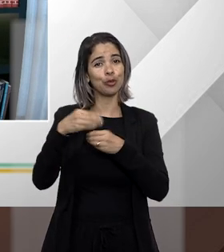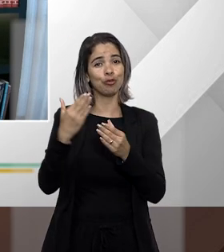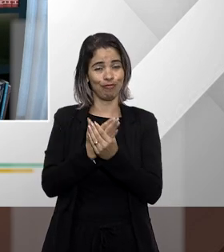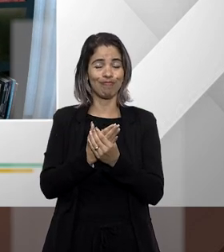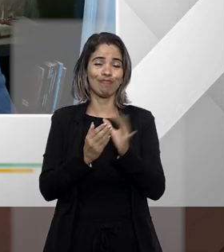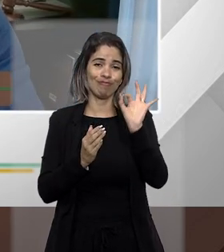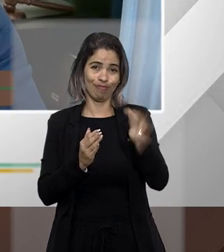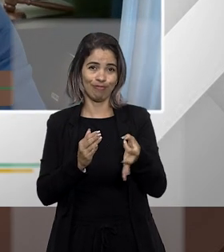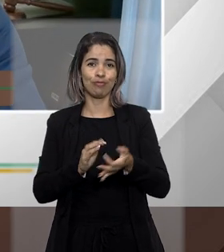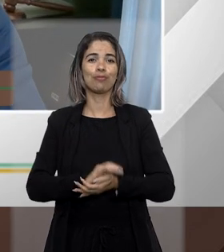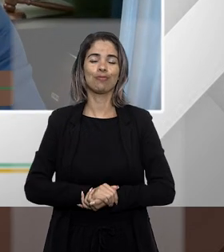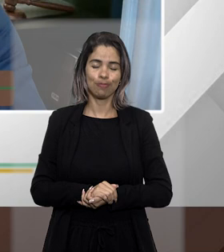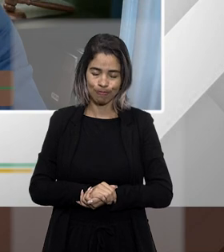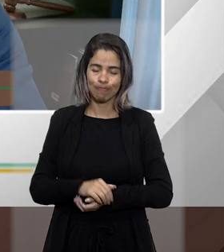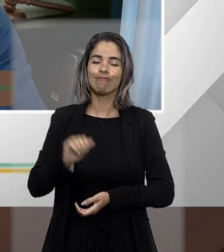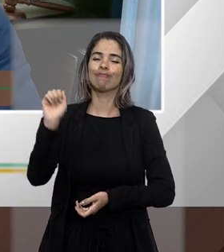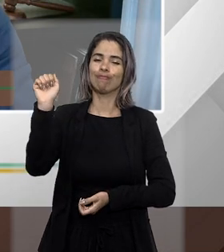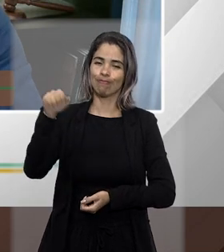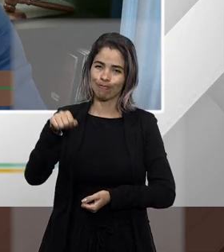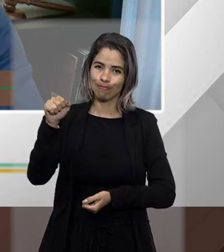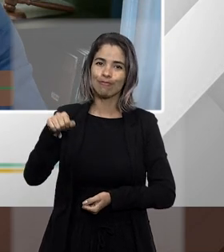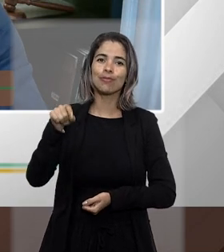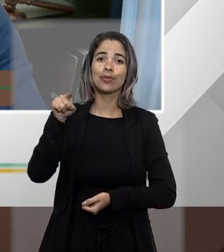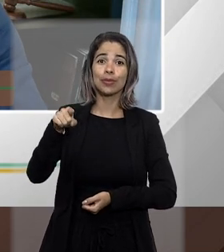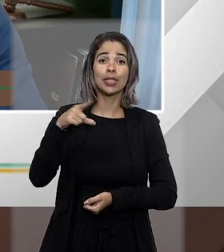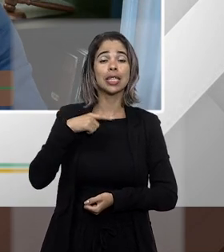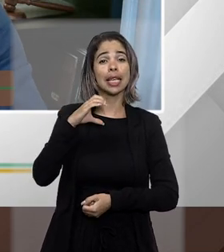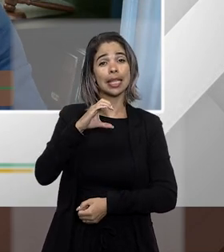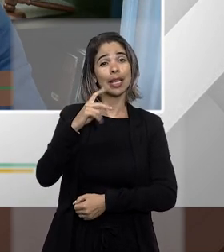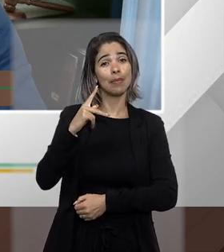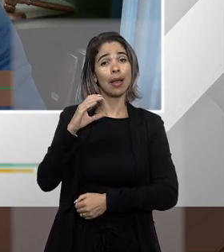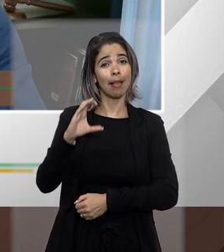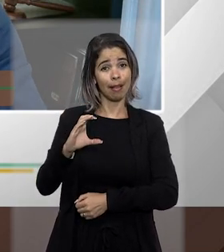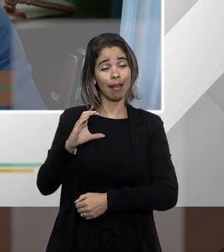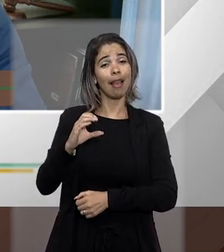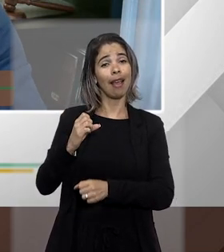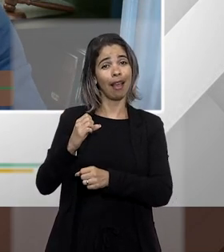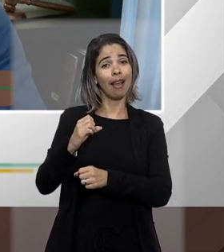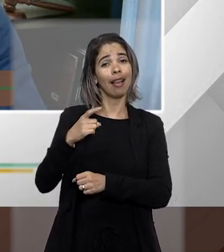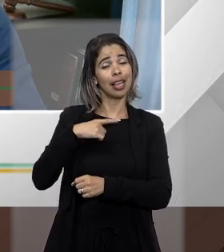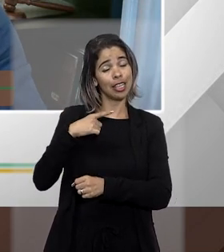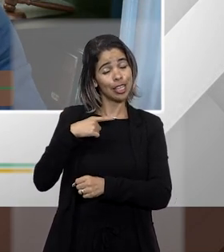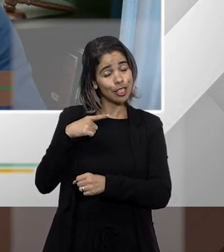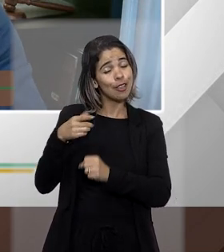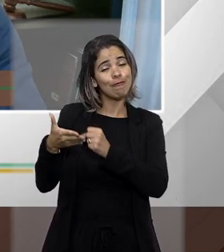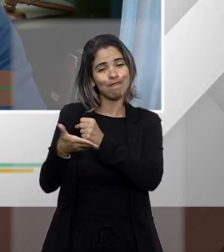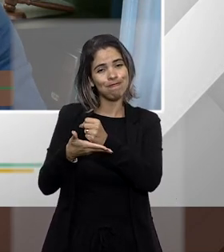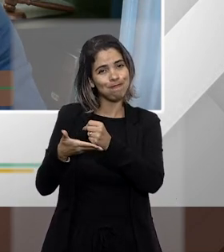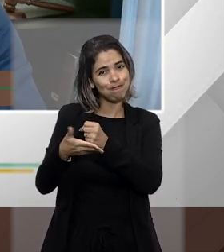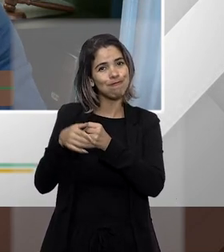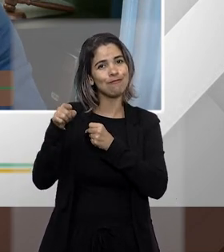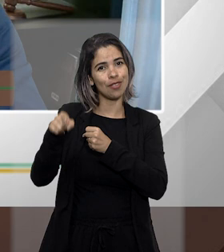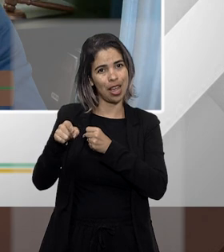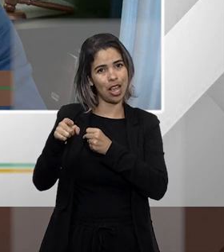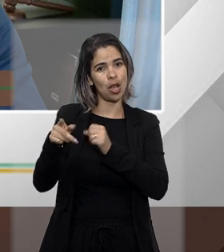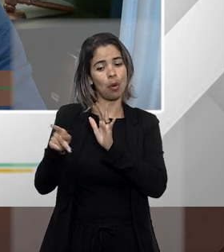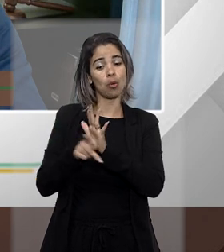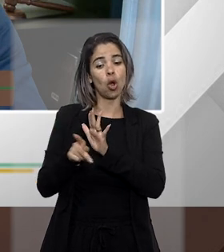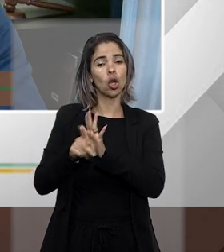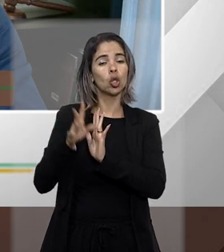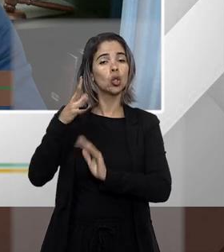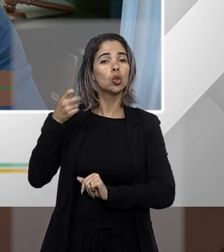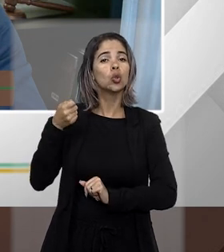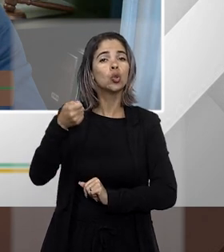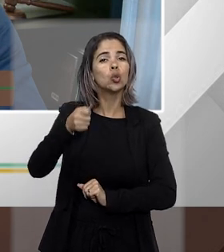do Código Processo Civil 2015 o Código FUCS é esse espírito do juiz como um cooperador o juiz ali